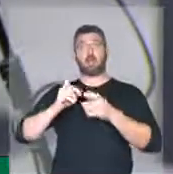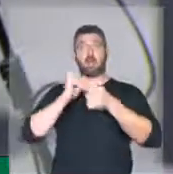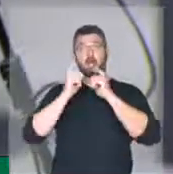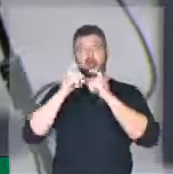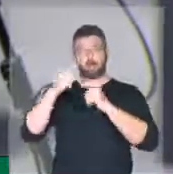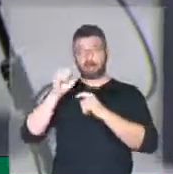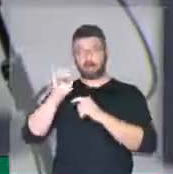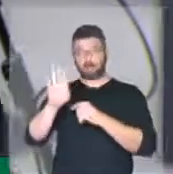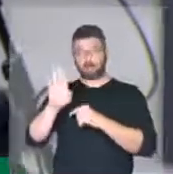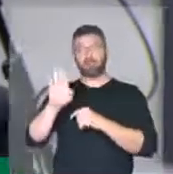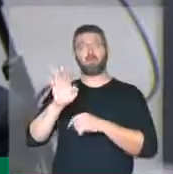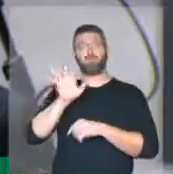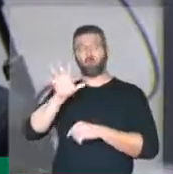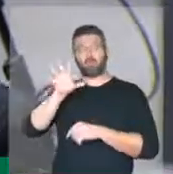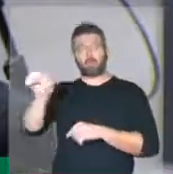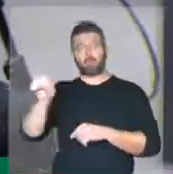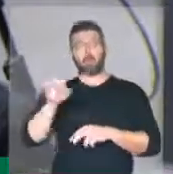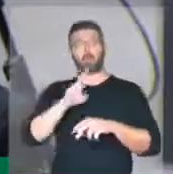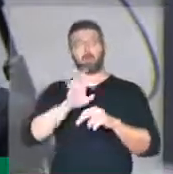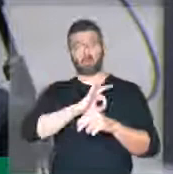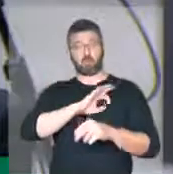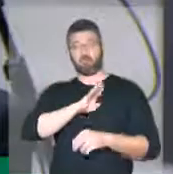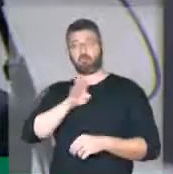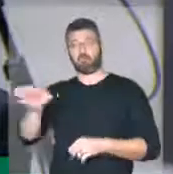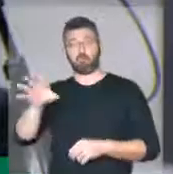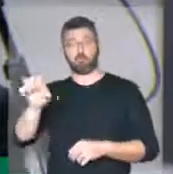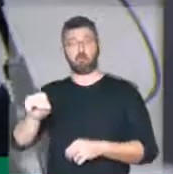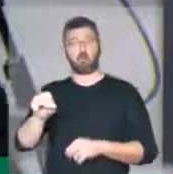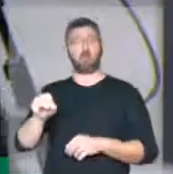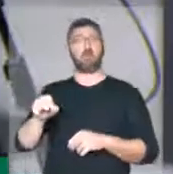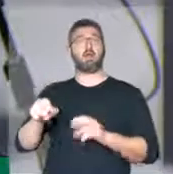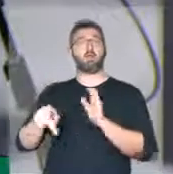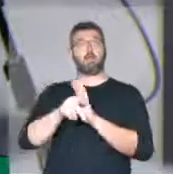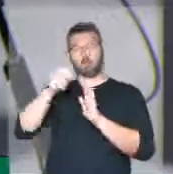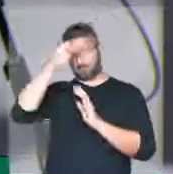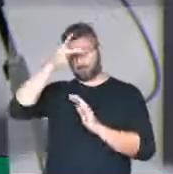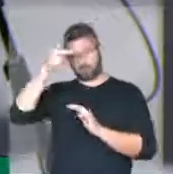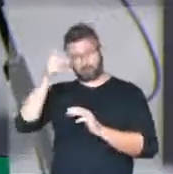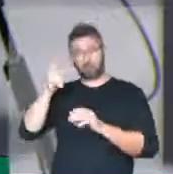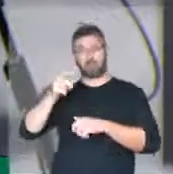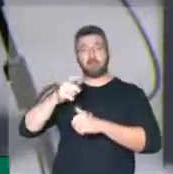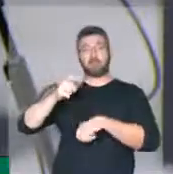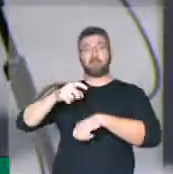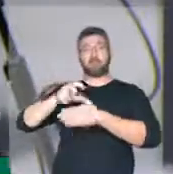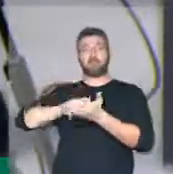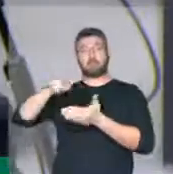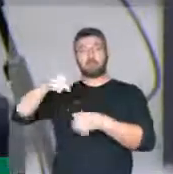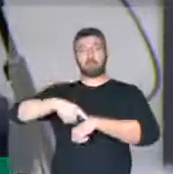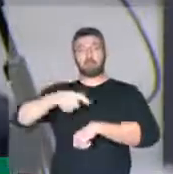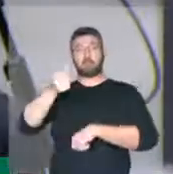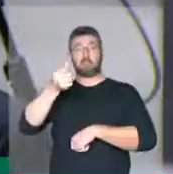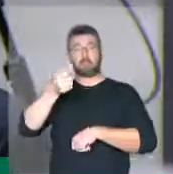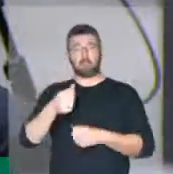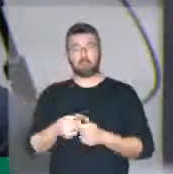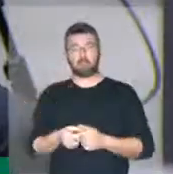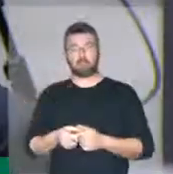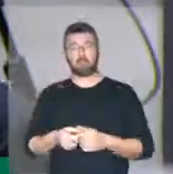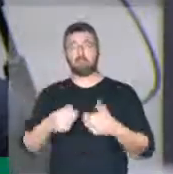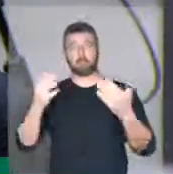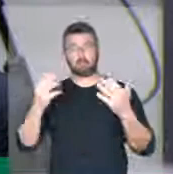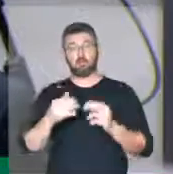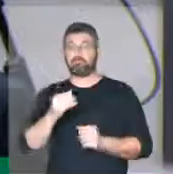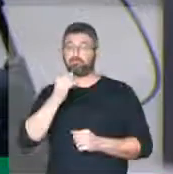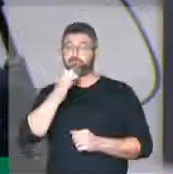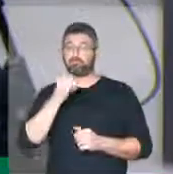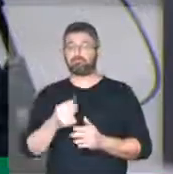alvo de mandado de busca e apreensão. Acordaram gestores da prefeitura seis da manhã. Ou seja, Ribeirão, deputado Eduardo,